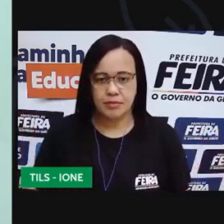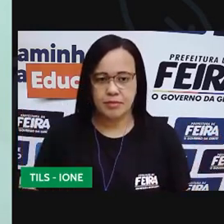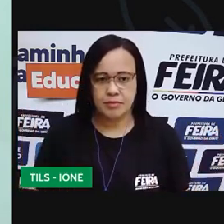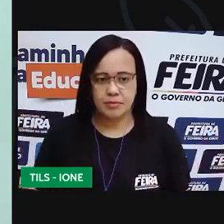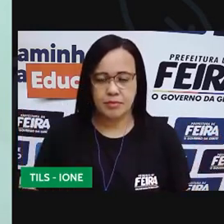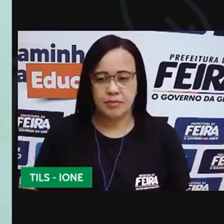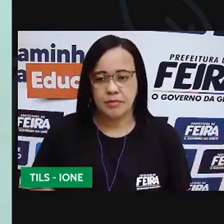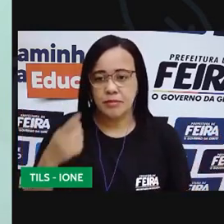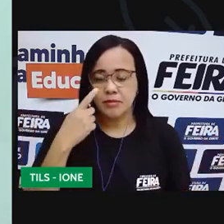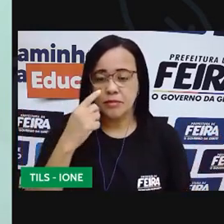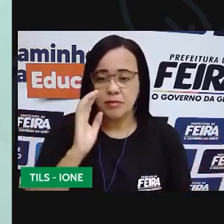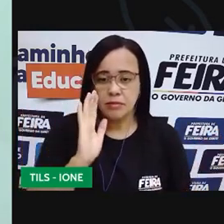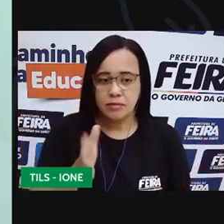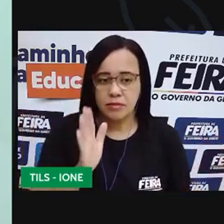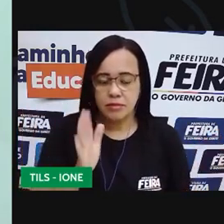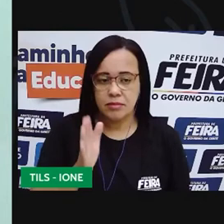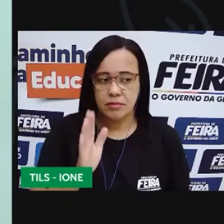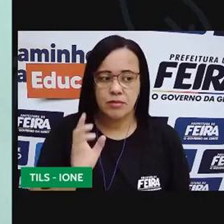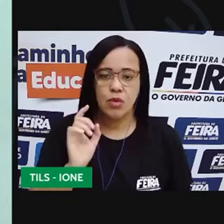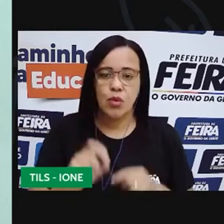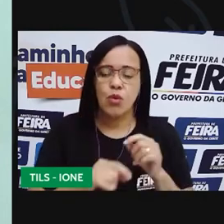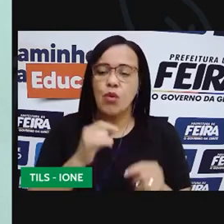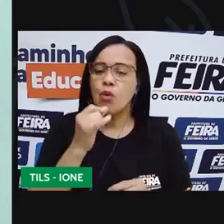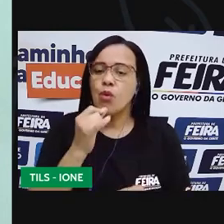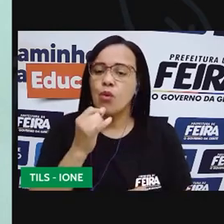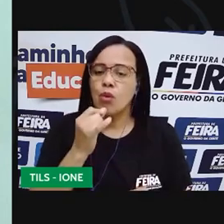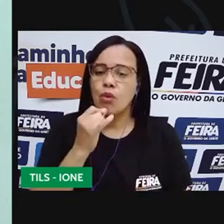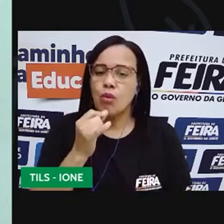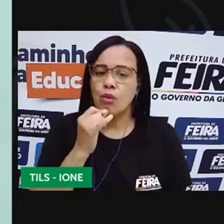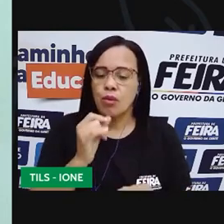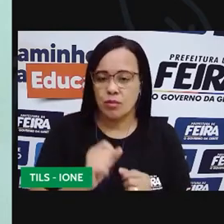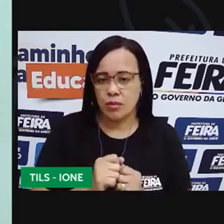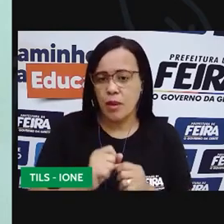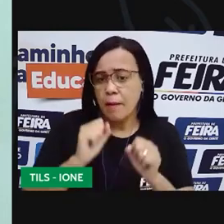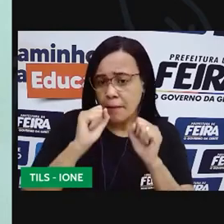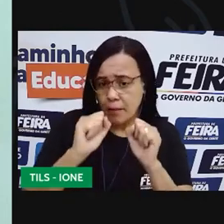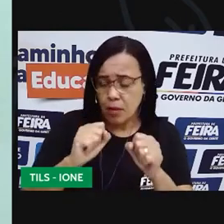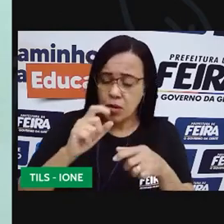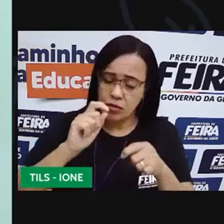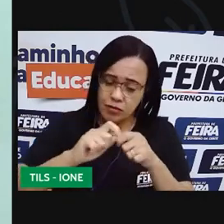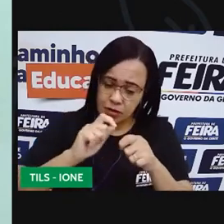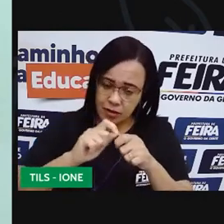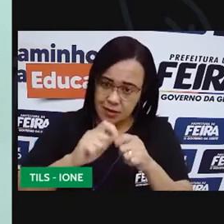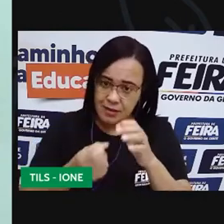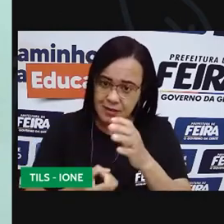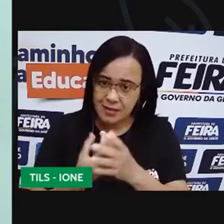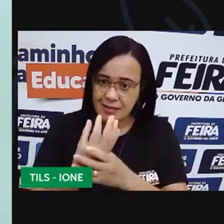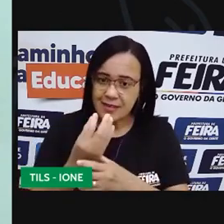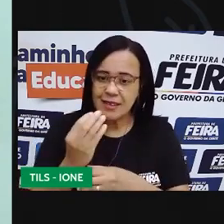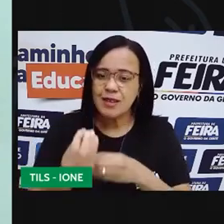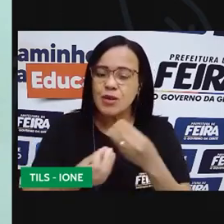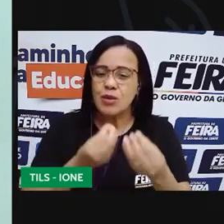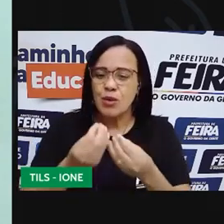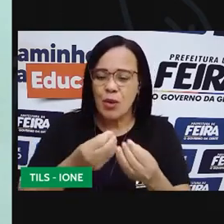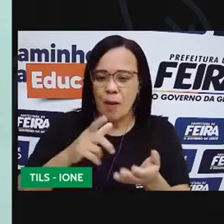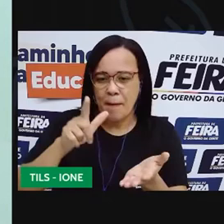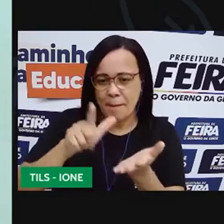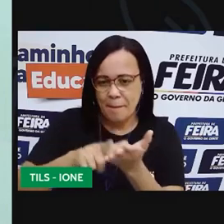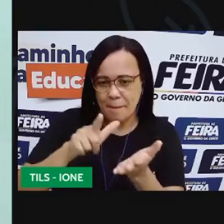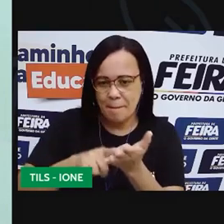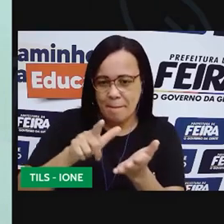a gente já viu lá no exemplo que os peixes podem ser feitos de papelão, de